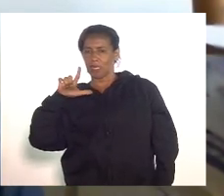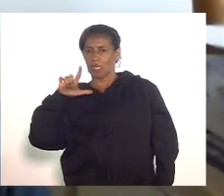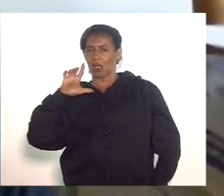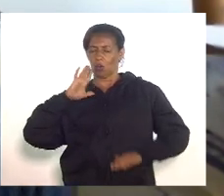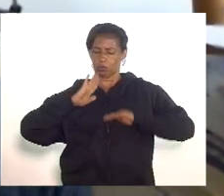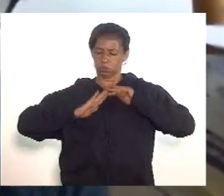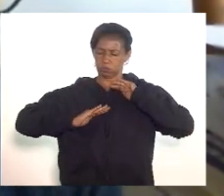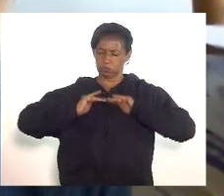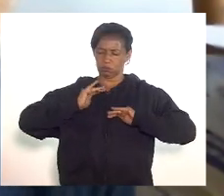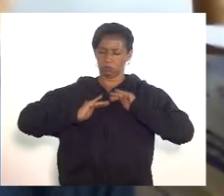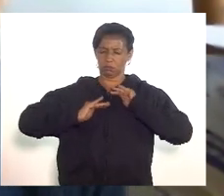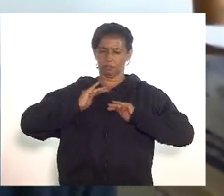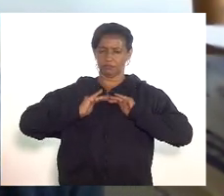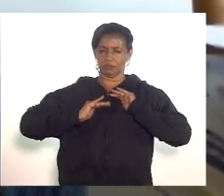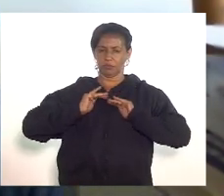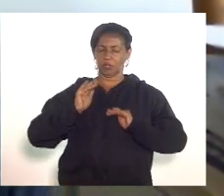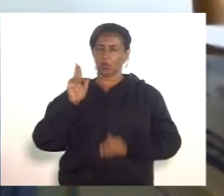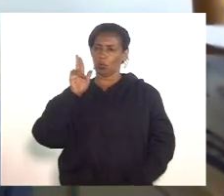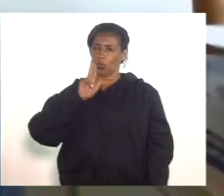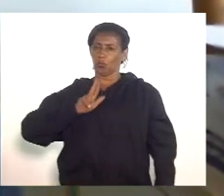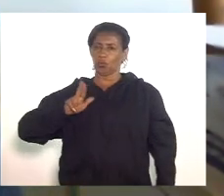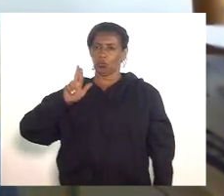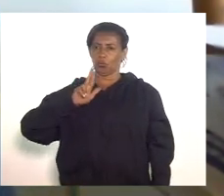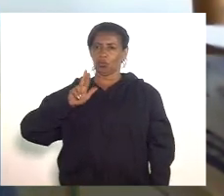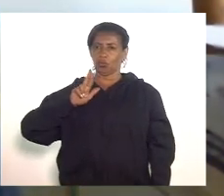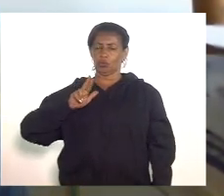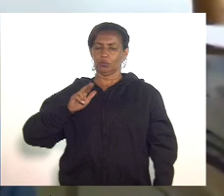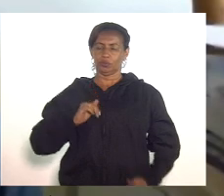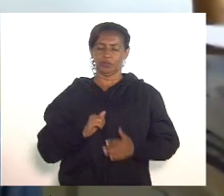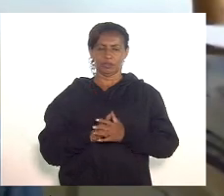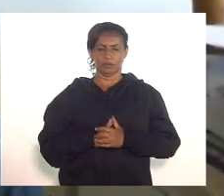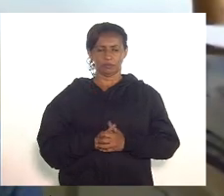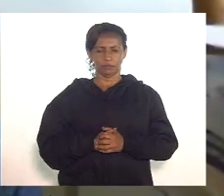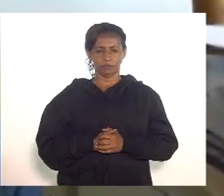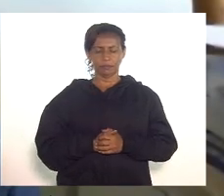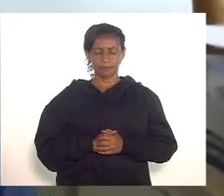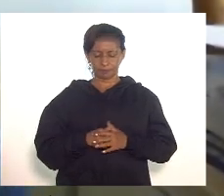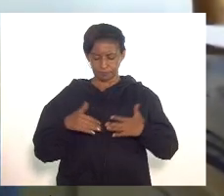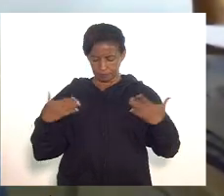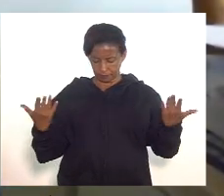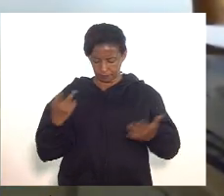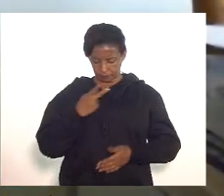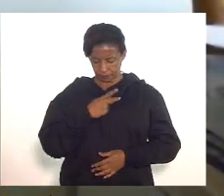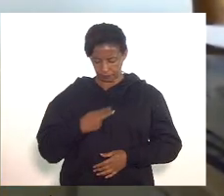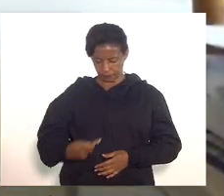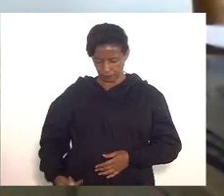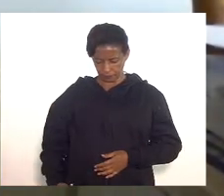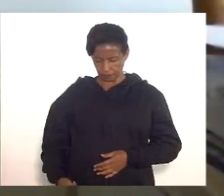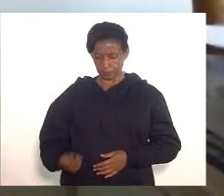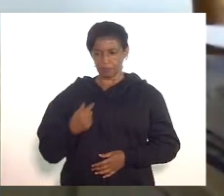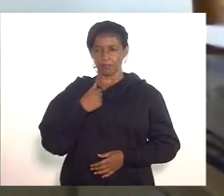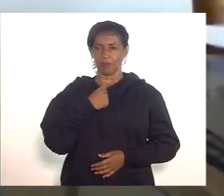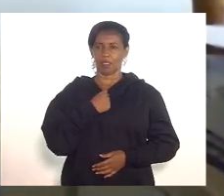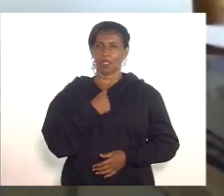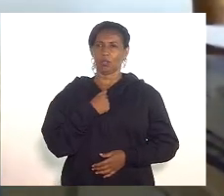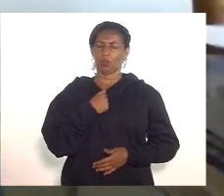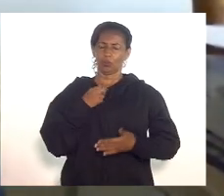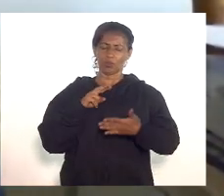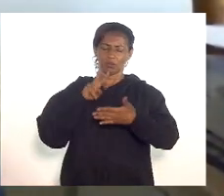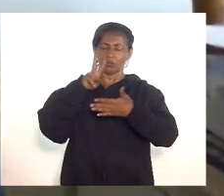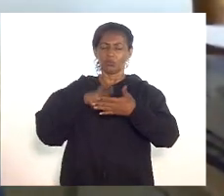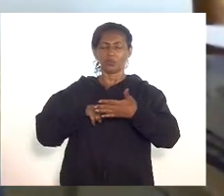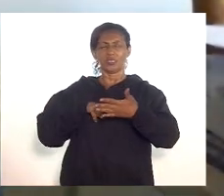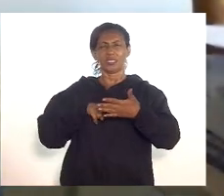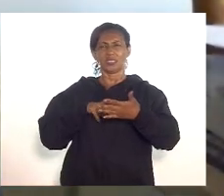catedrático da universidade da universidade de Duc então então senhora presidente eu quando li isso